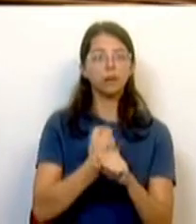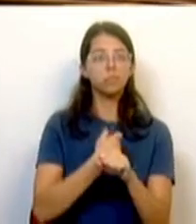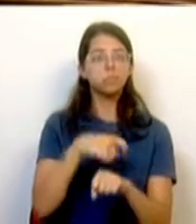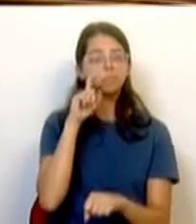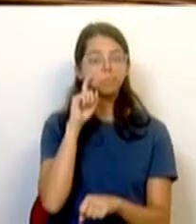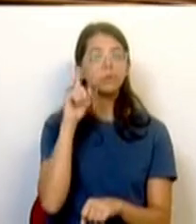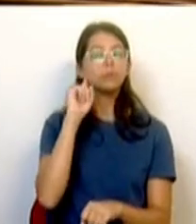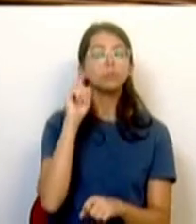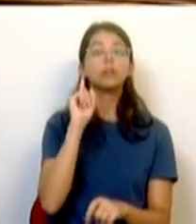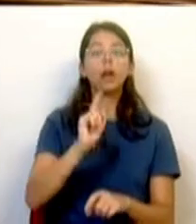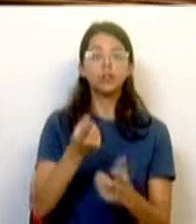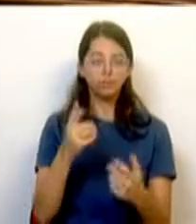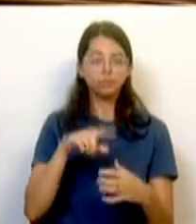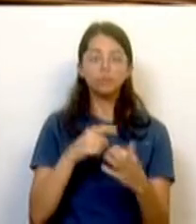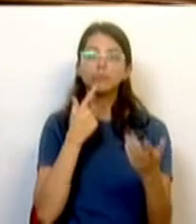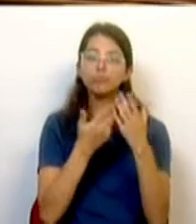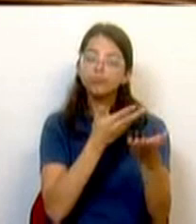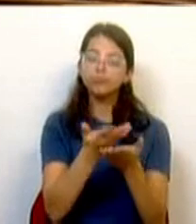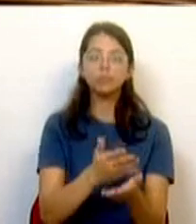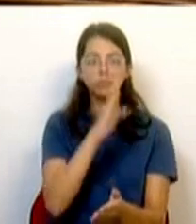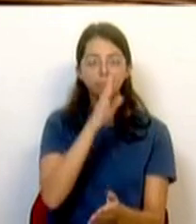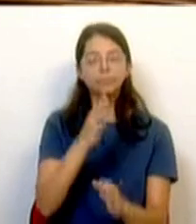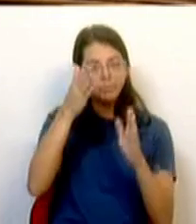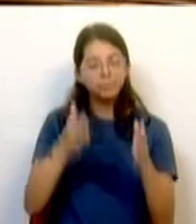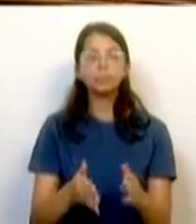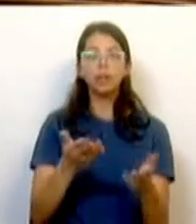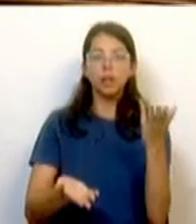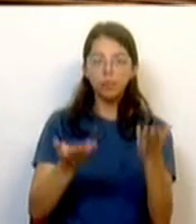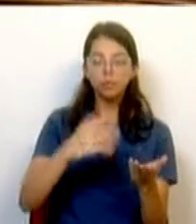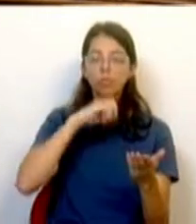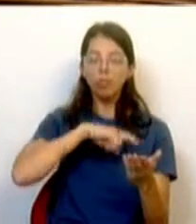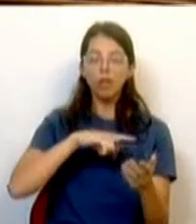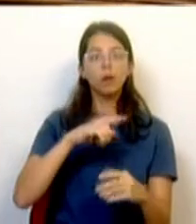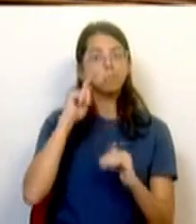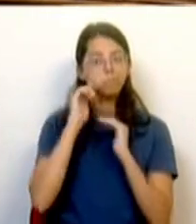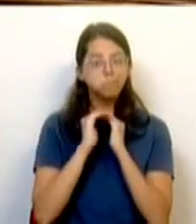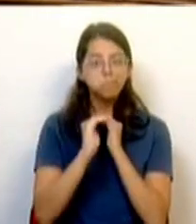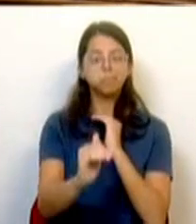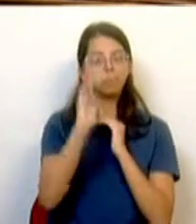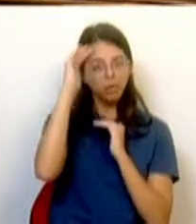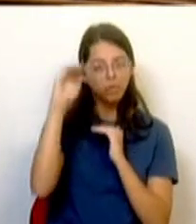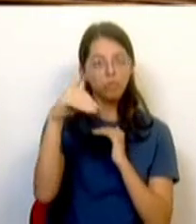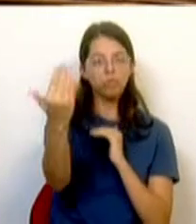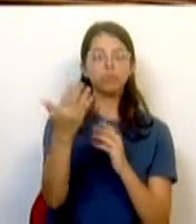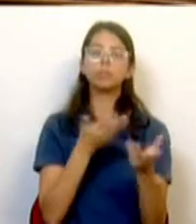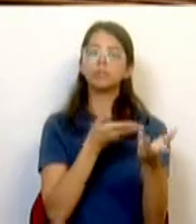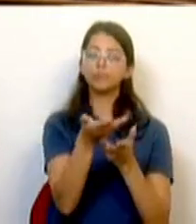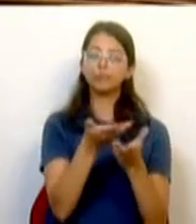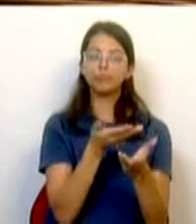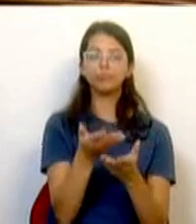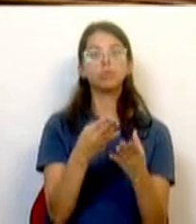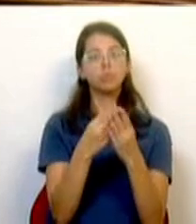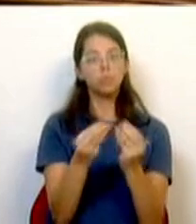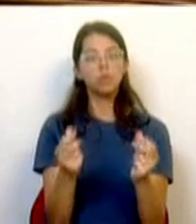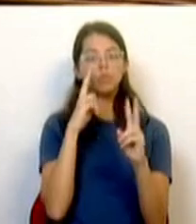segurança, alicerçado de um diálogo franco, feito de equilíbrios possíveis, assegurando a sustentabilidade futura das relações e das